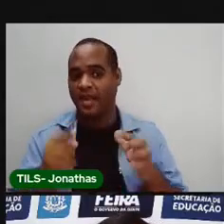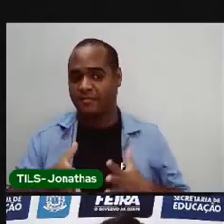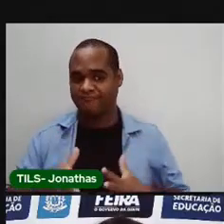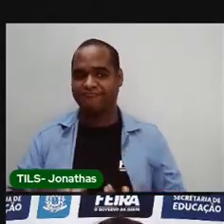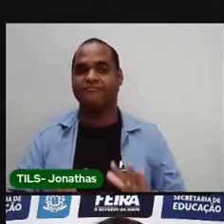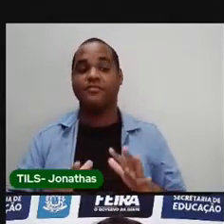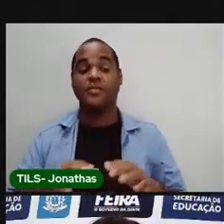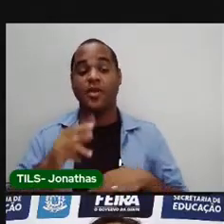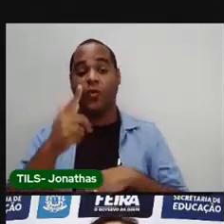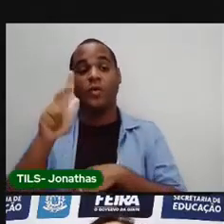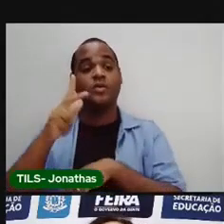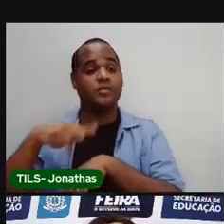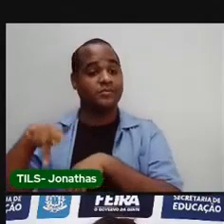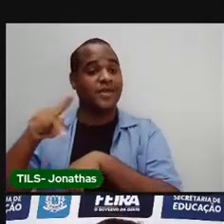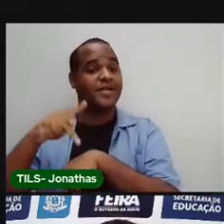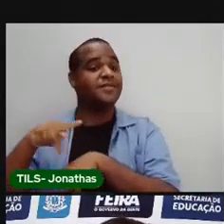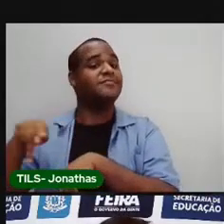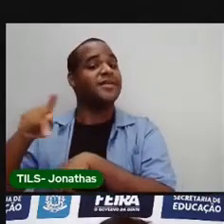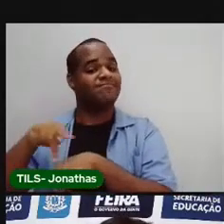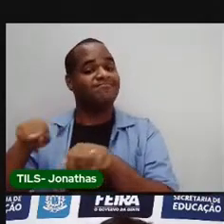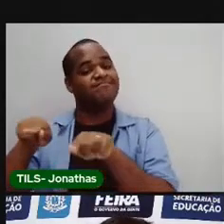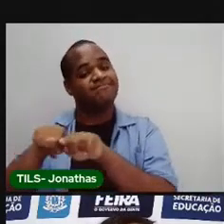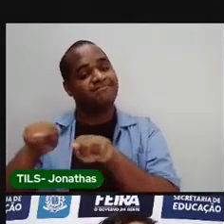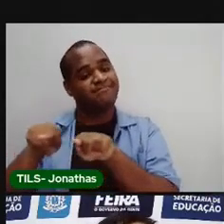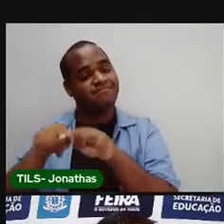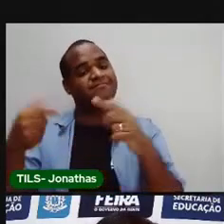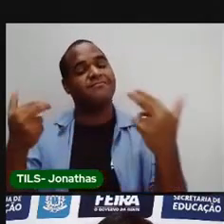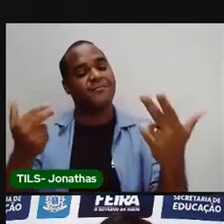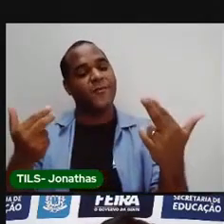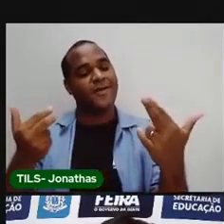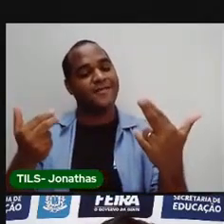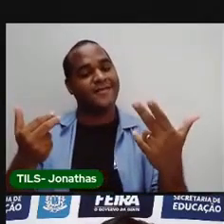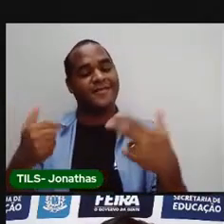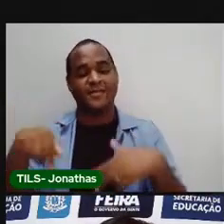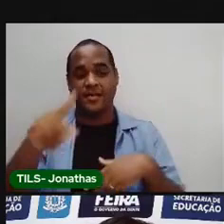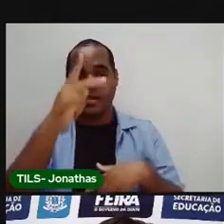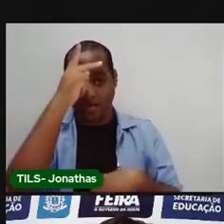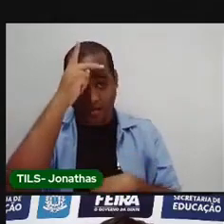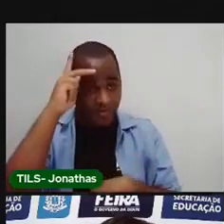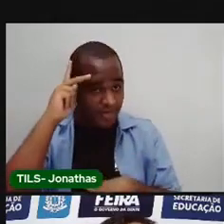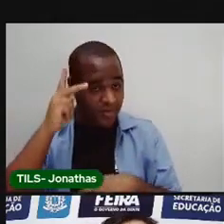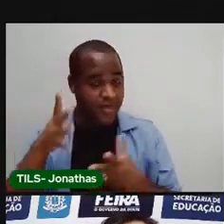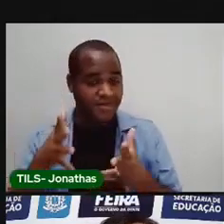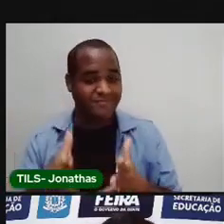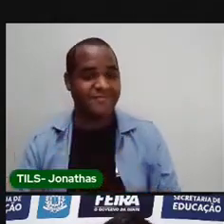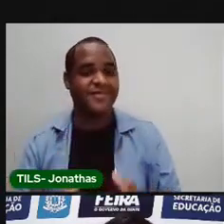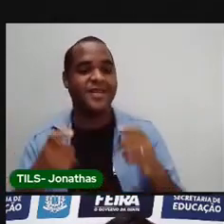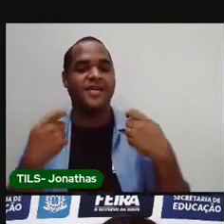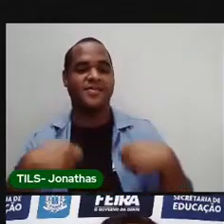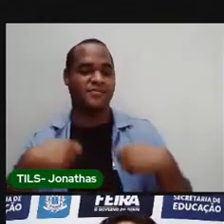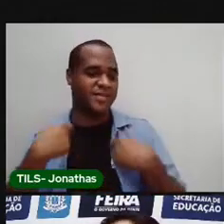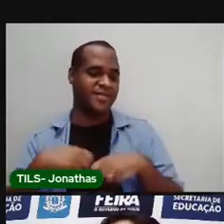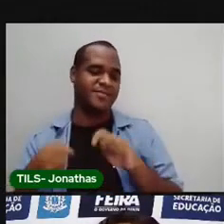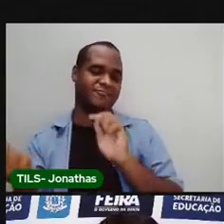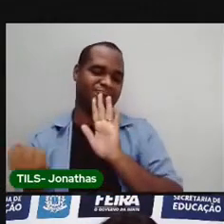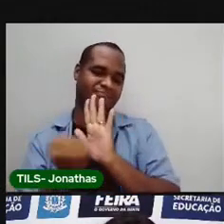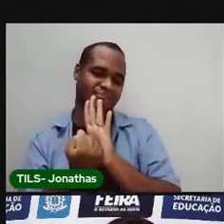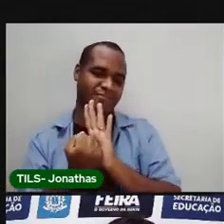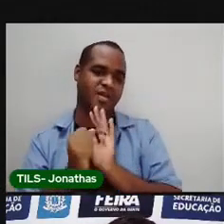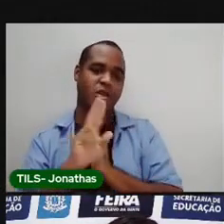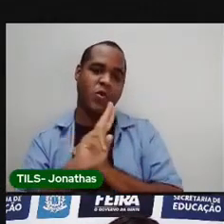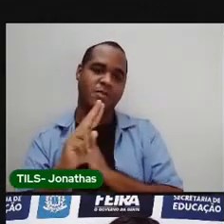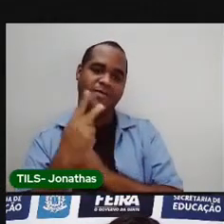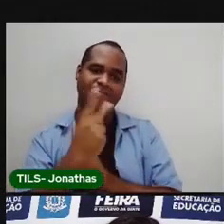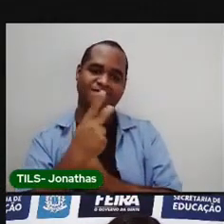E nos outros países. É da mesma forma. Porque toda pessoa que nasce. Tem direito. Ao